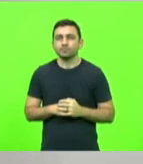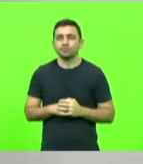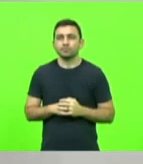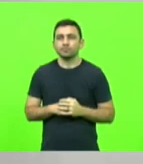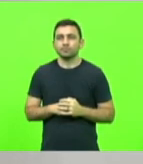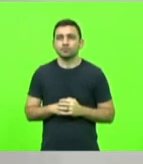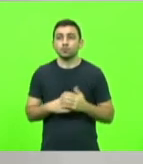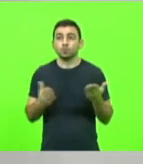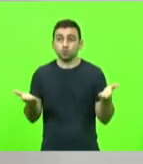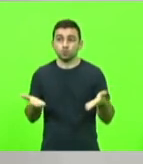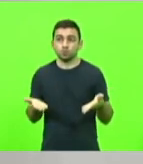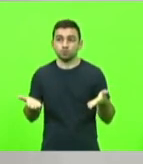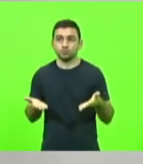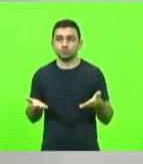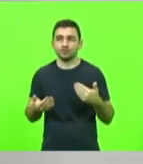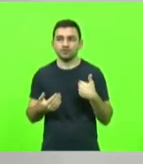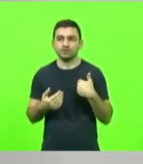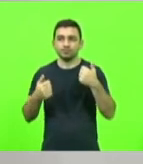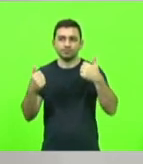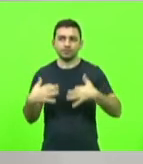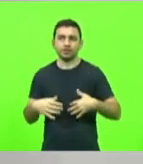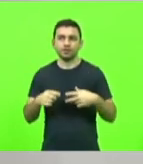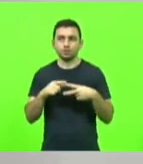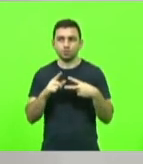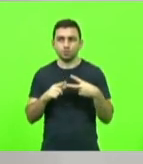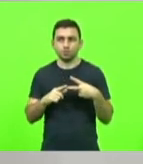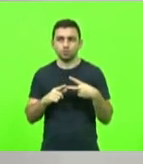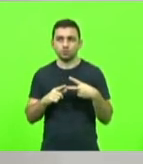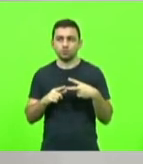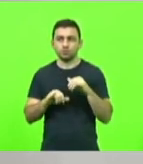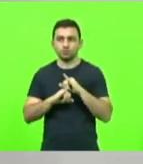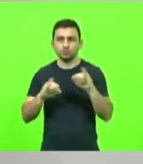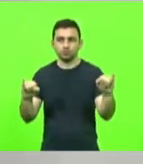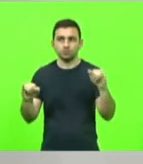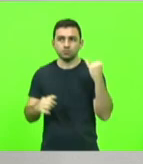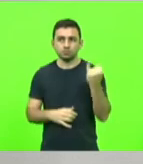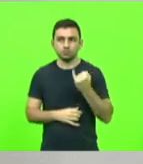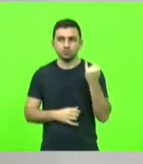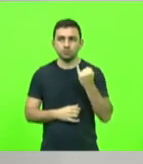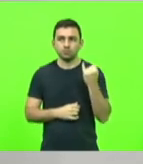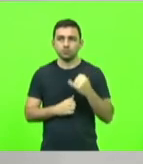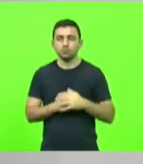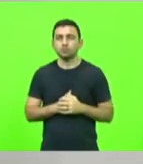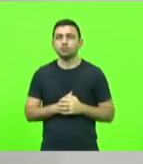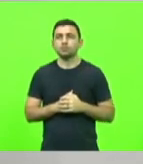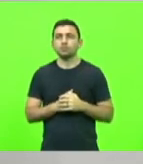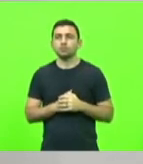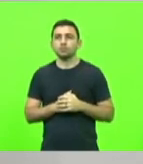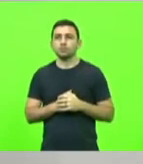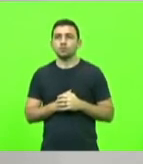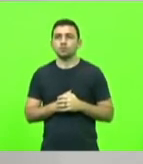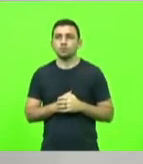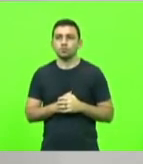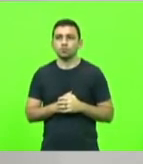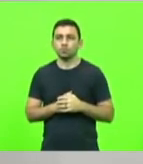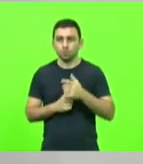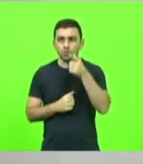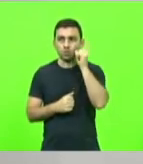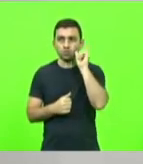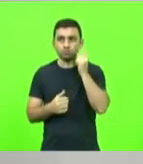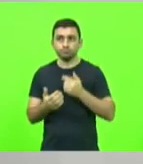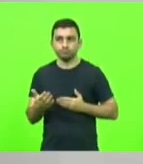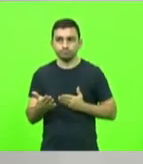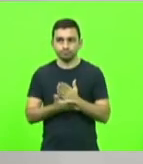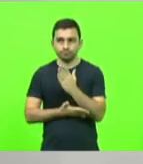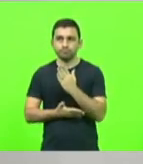Hoje, eu trago duas notícias importantes. Ontem foi aprovada a INSIB,